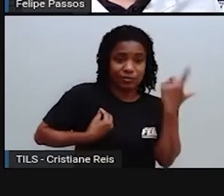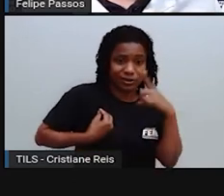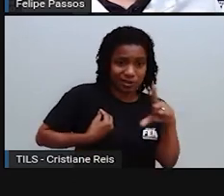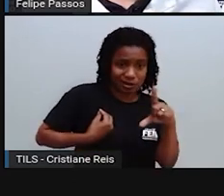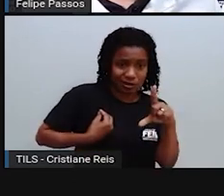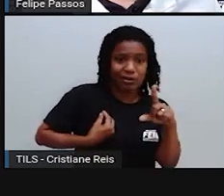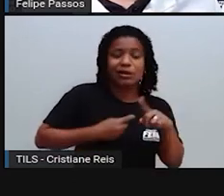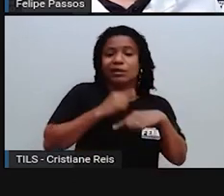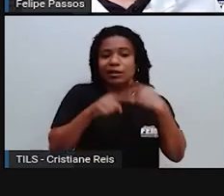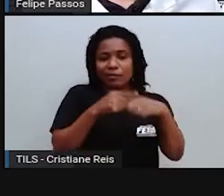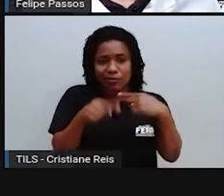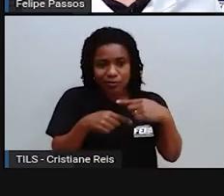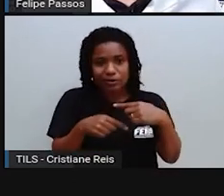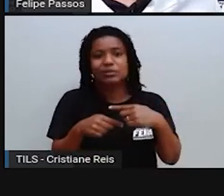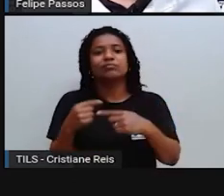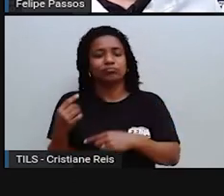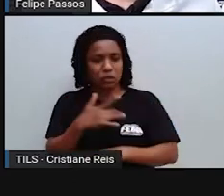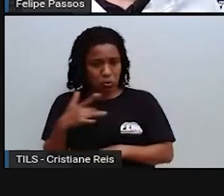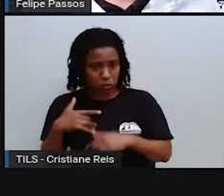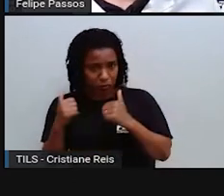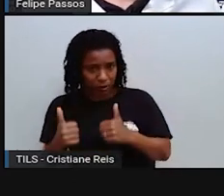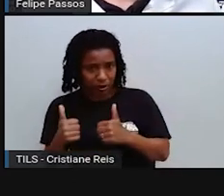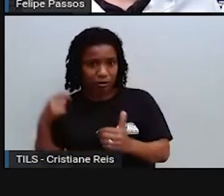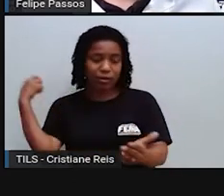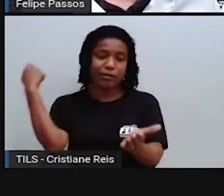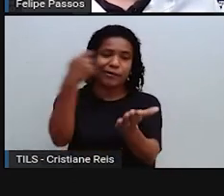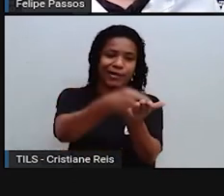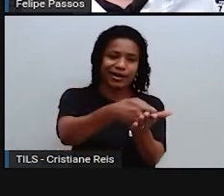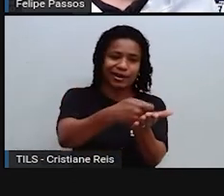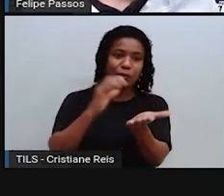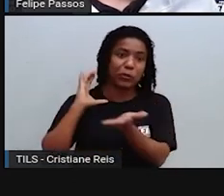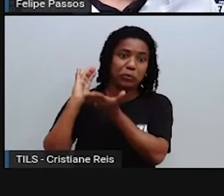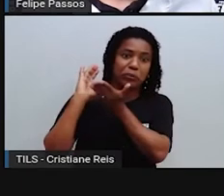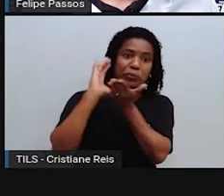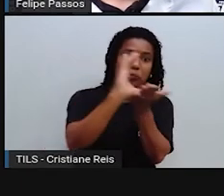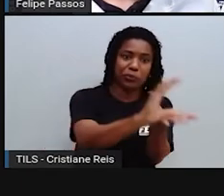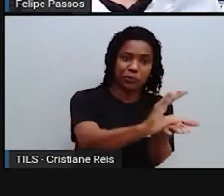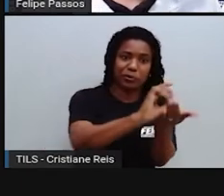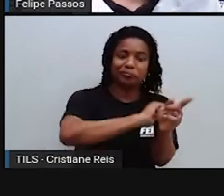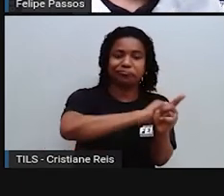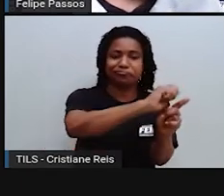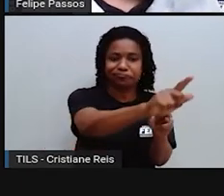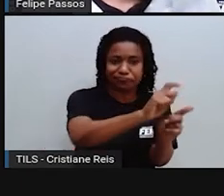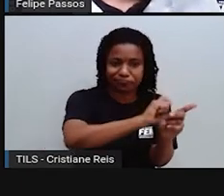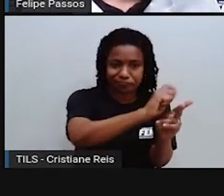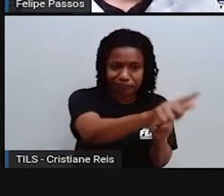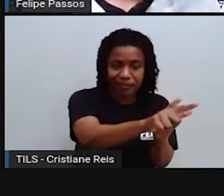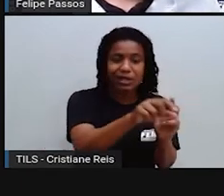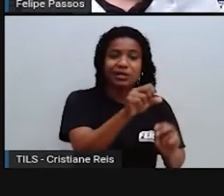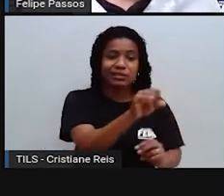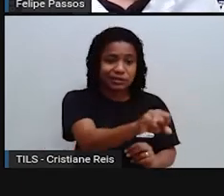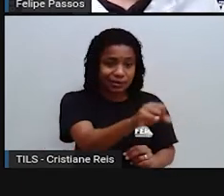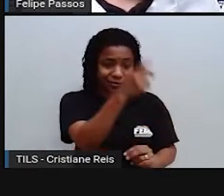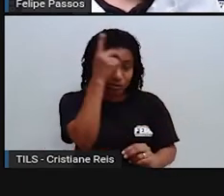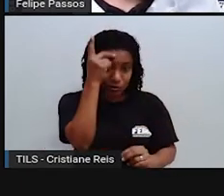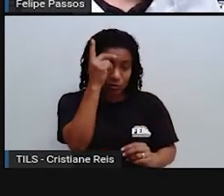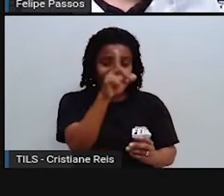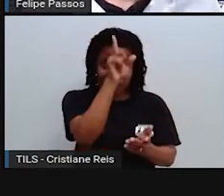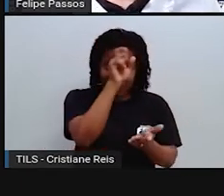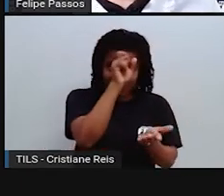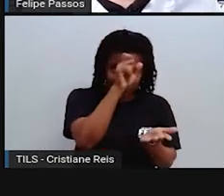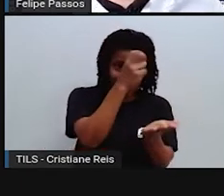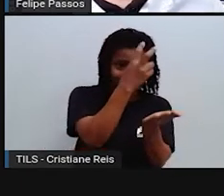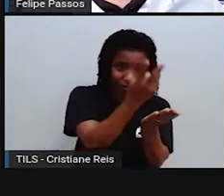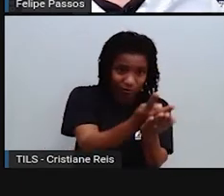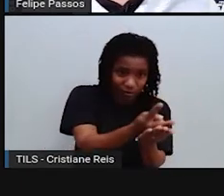sobreviver a COVID, por exemplo, quem vai arcar com essa dívida são os filhos, é a esposa, certo? Um parente próximo.